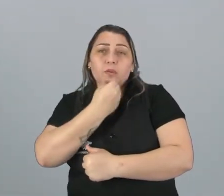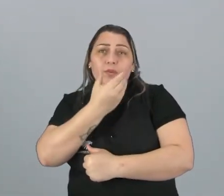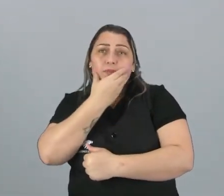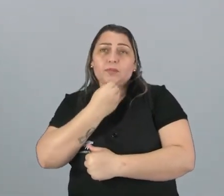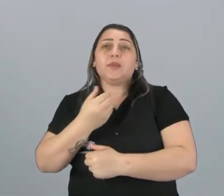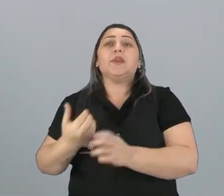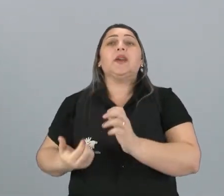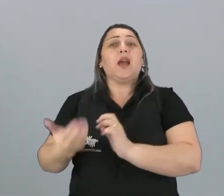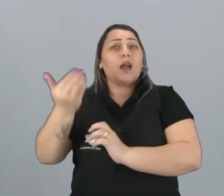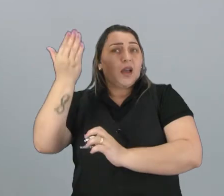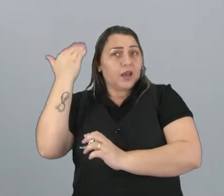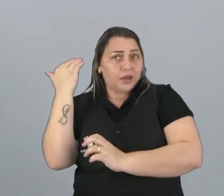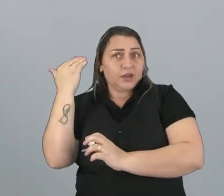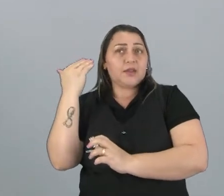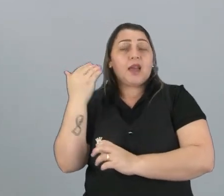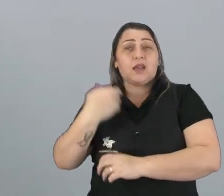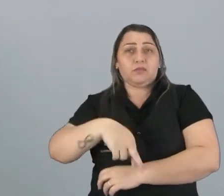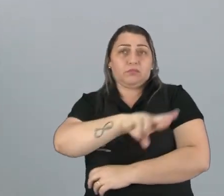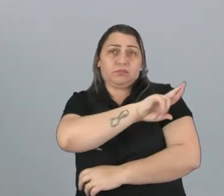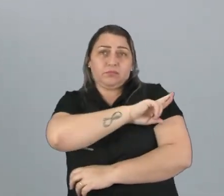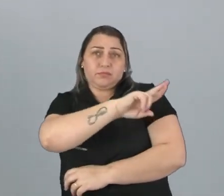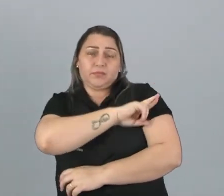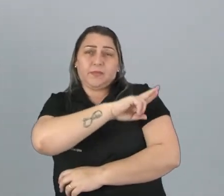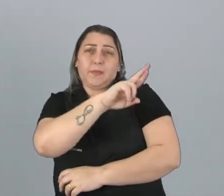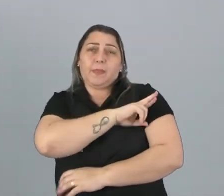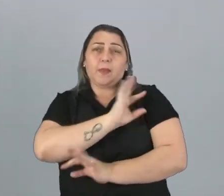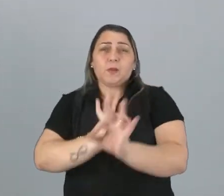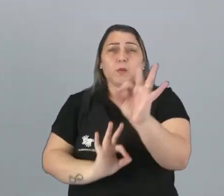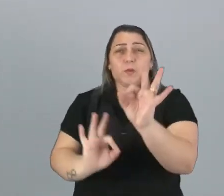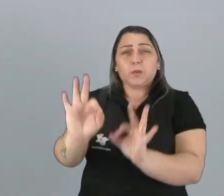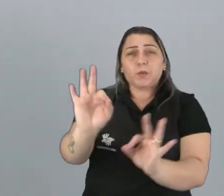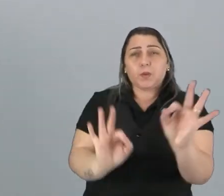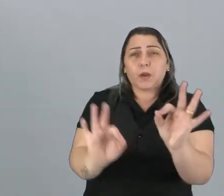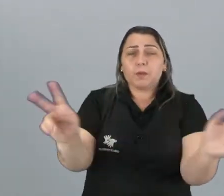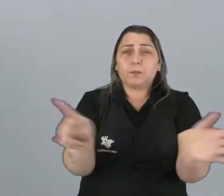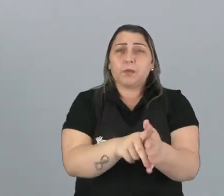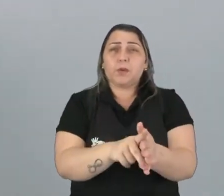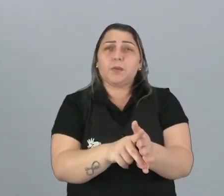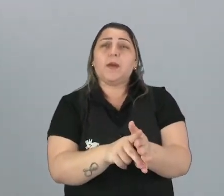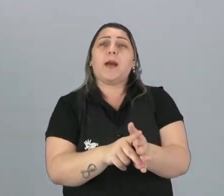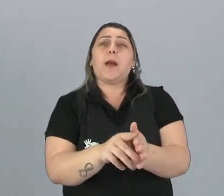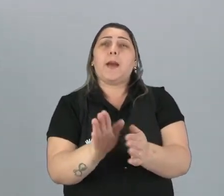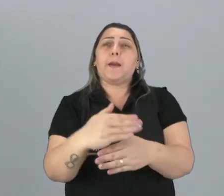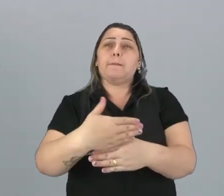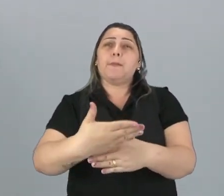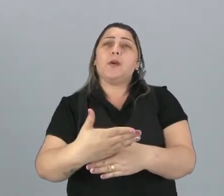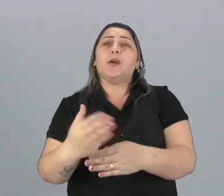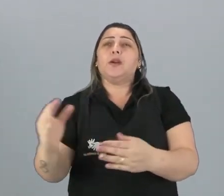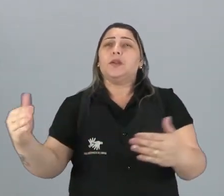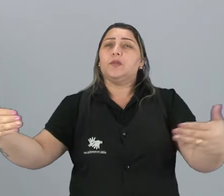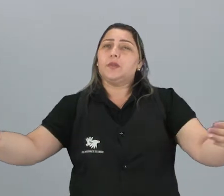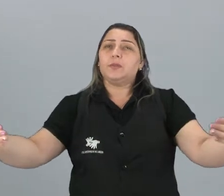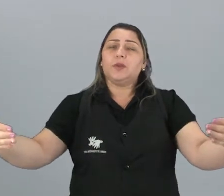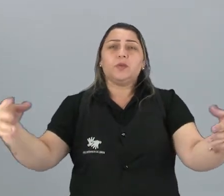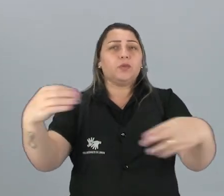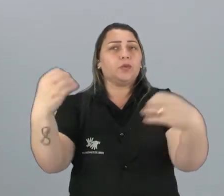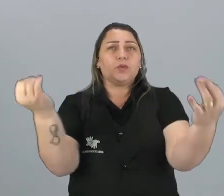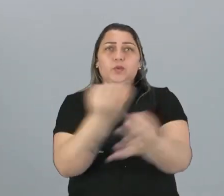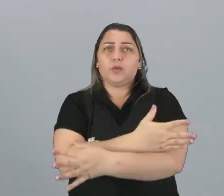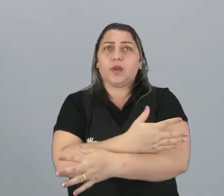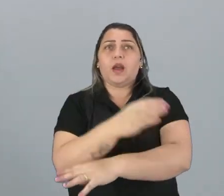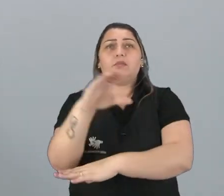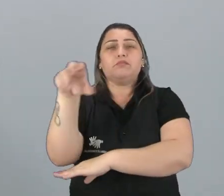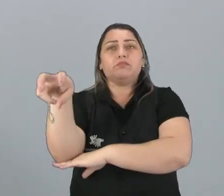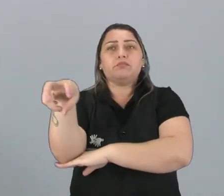que antigamente eram responsáveis para montar cada parte do carro, a porta, os eixos e tudo. Agora, esses braços